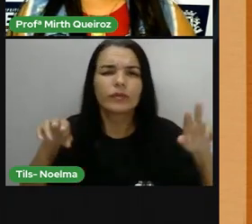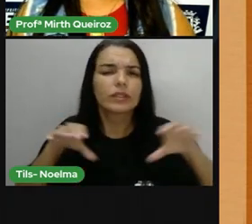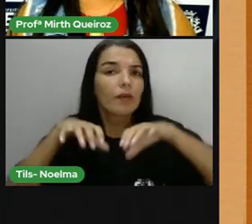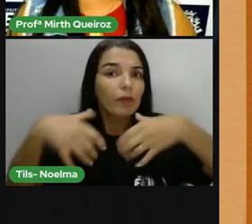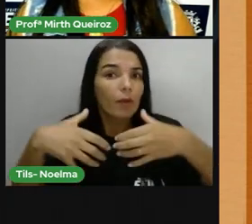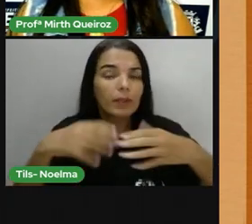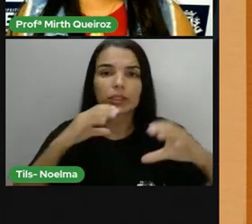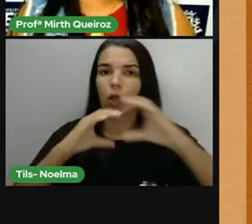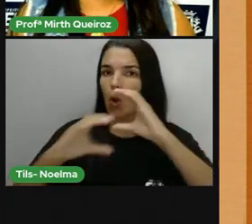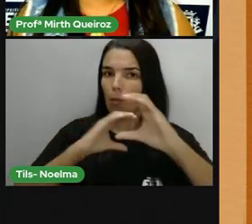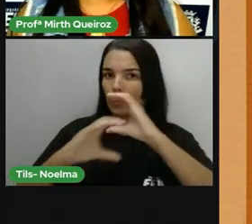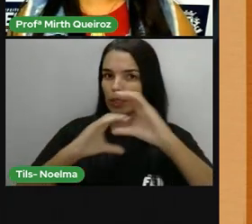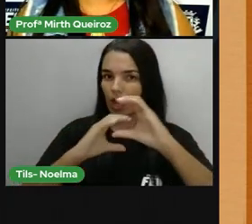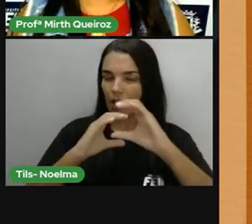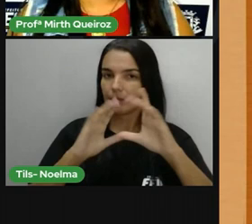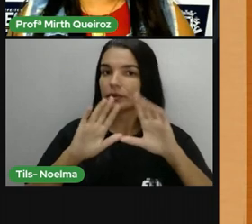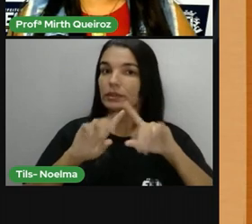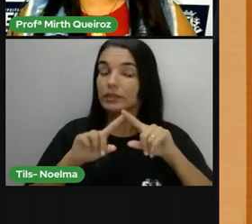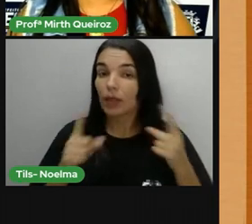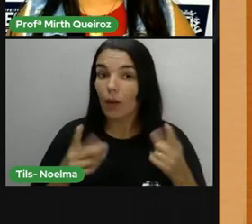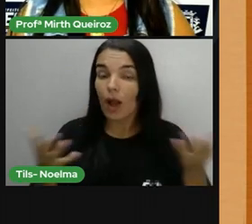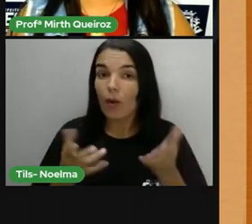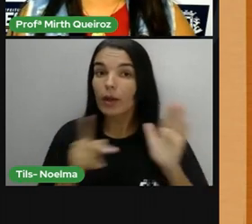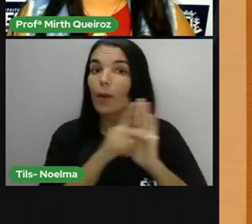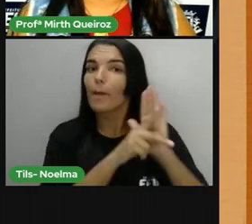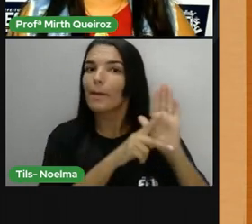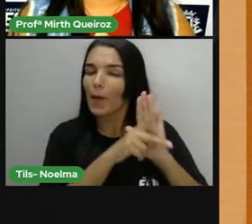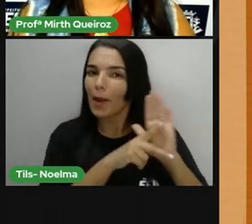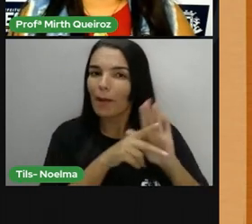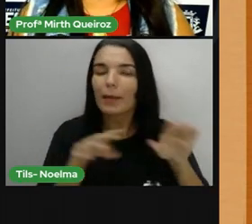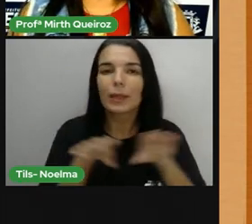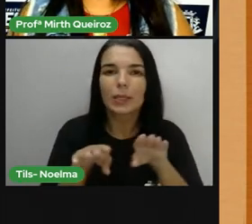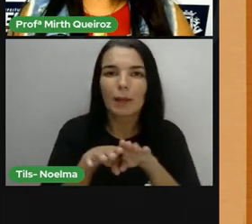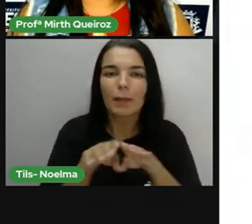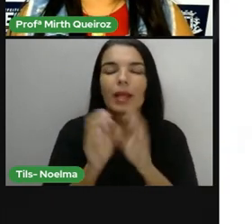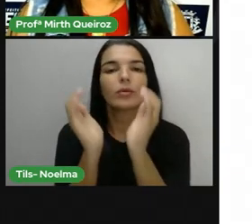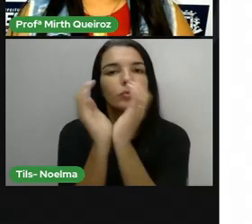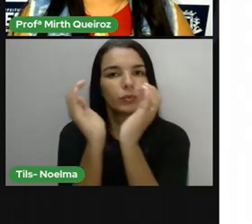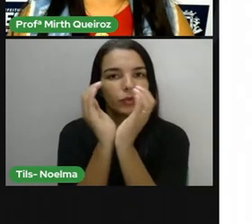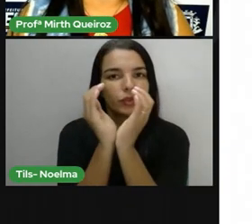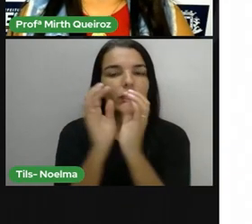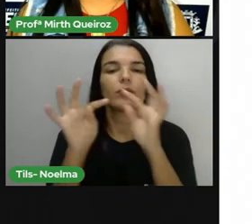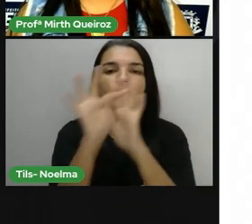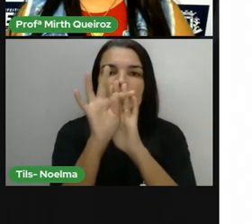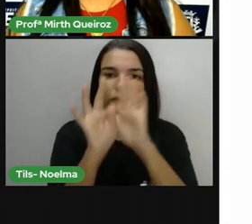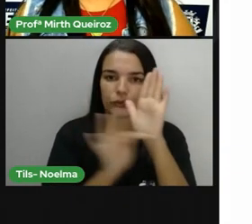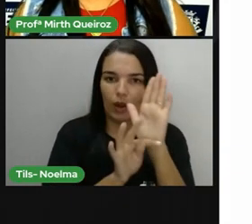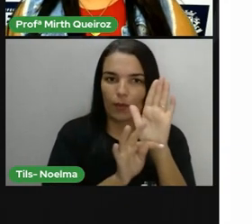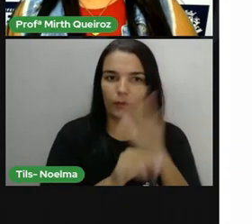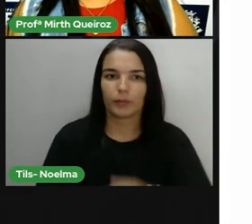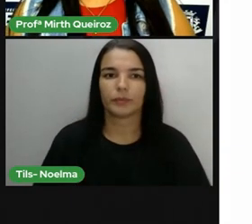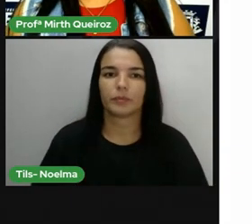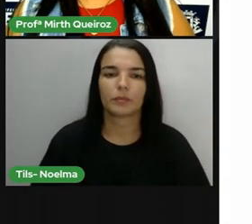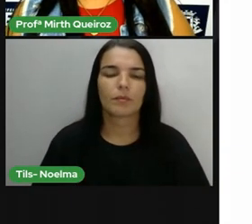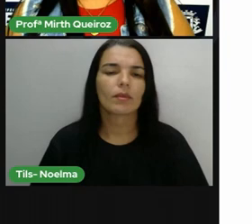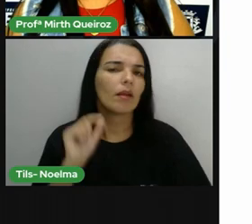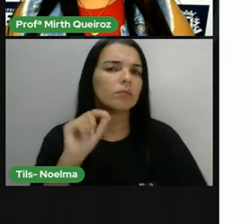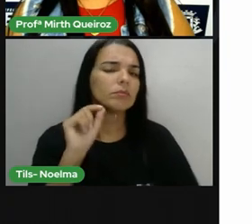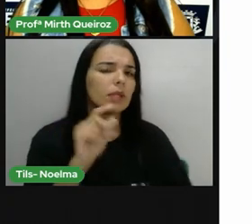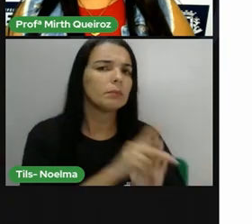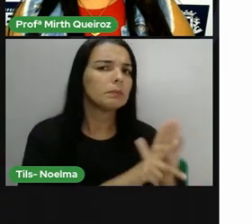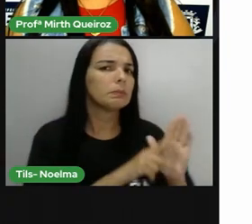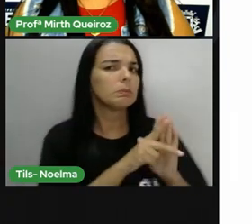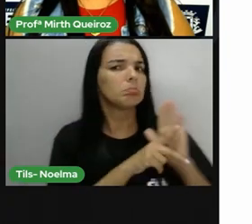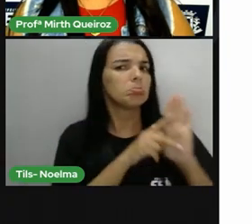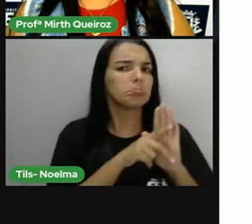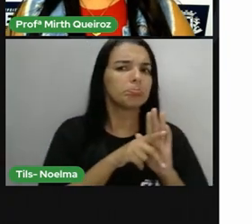para a gente se comunicar. E o poema também é um gênero textual. Um poema